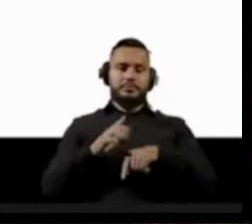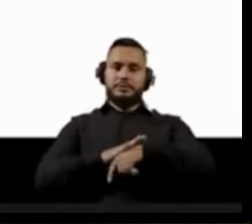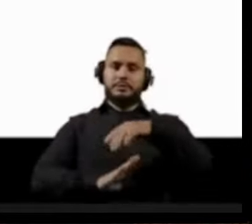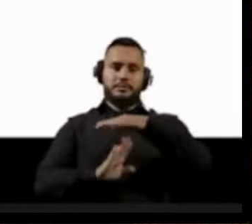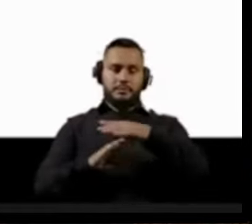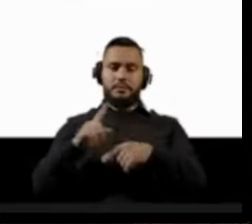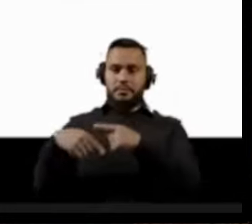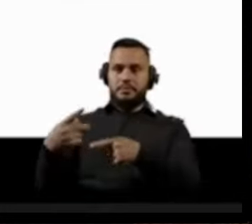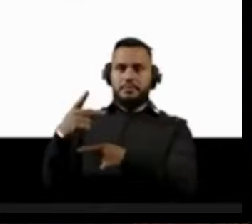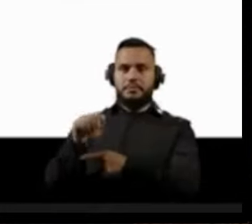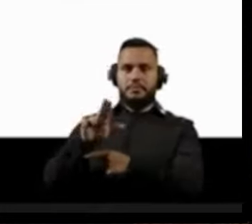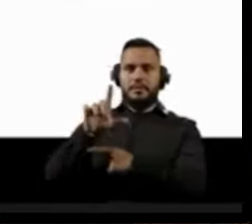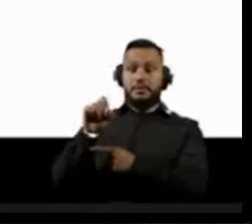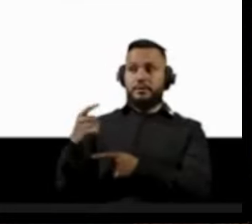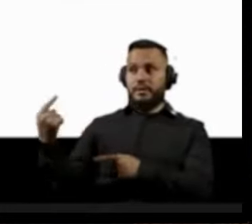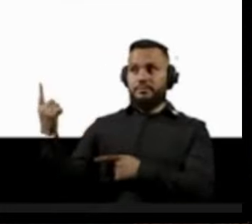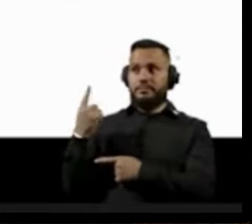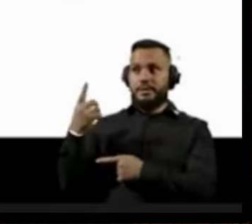quero ir para a conclusão.